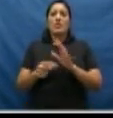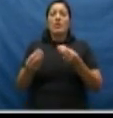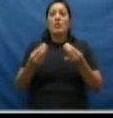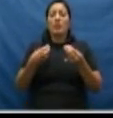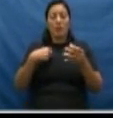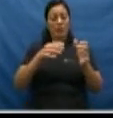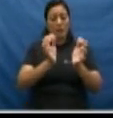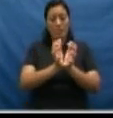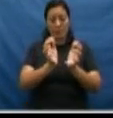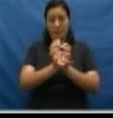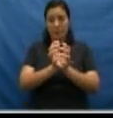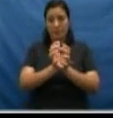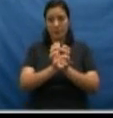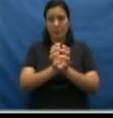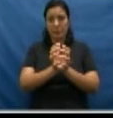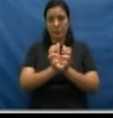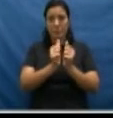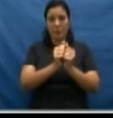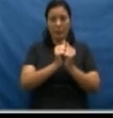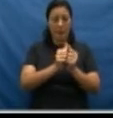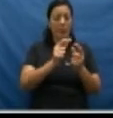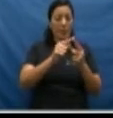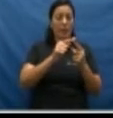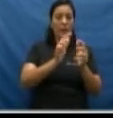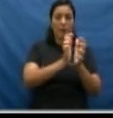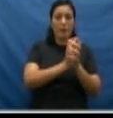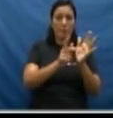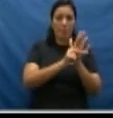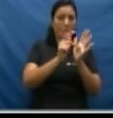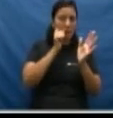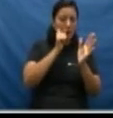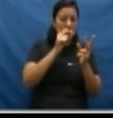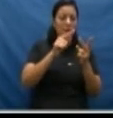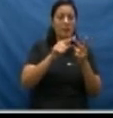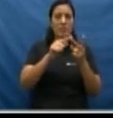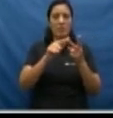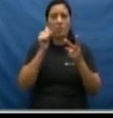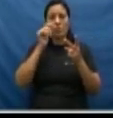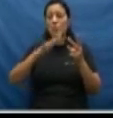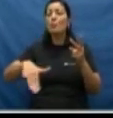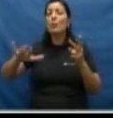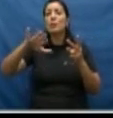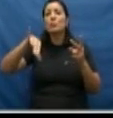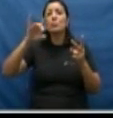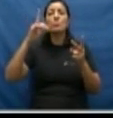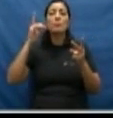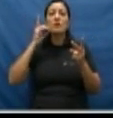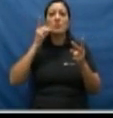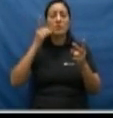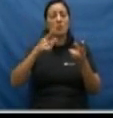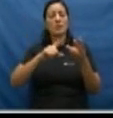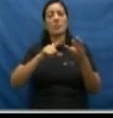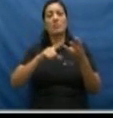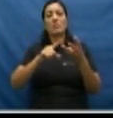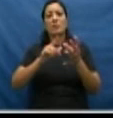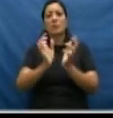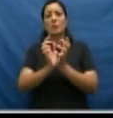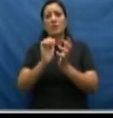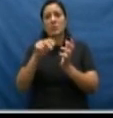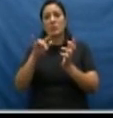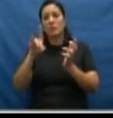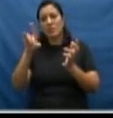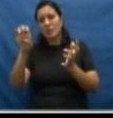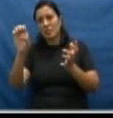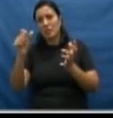num conjunto. Entidades feministas, a bancada feminina na Câmara Federal, entidades ligadas aos direitos